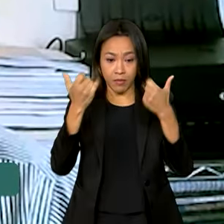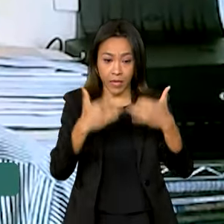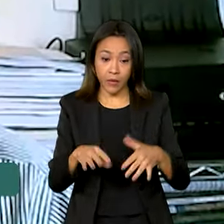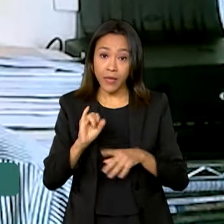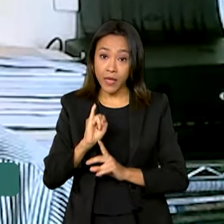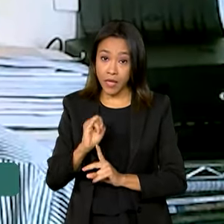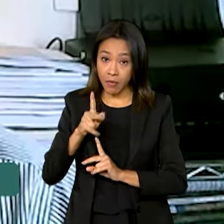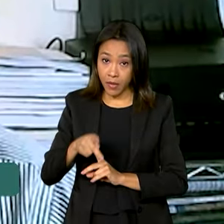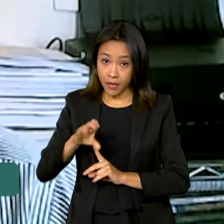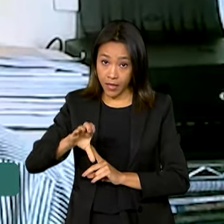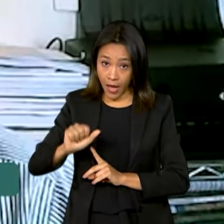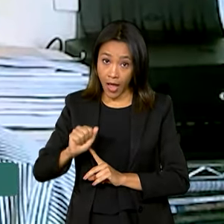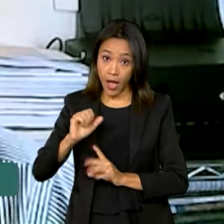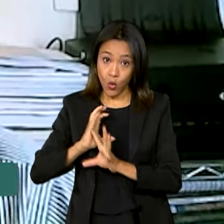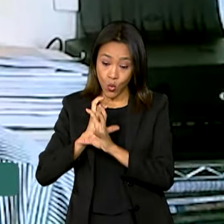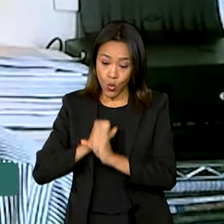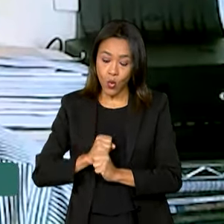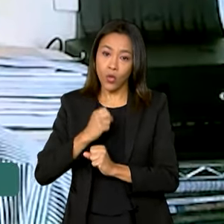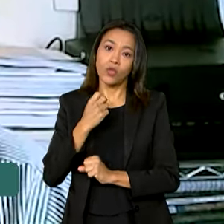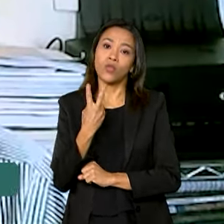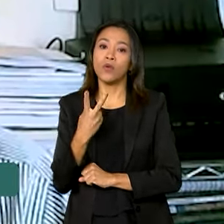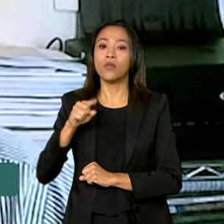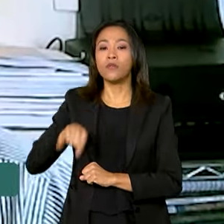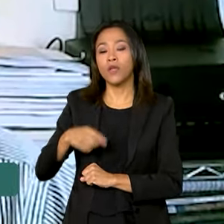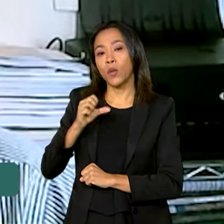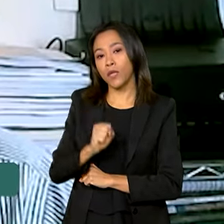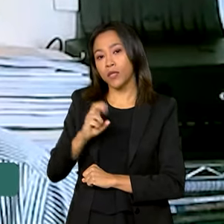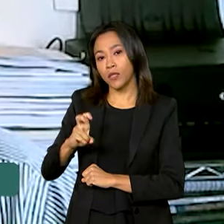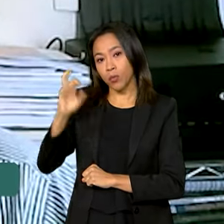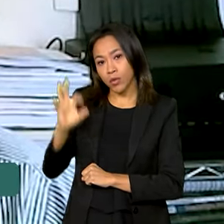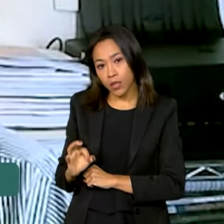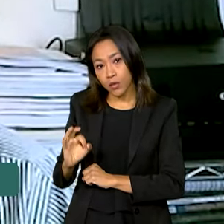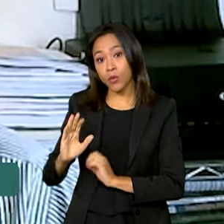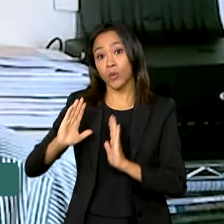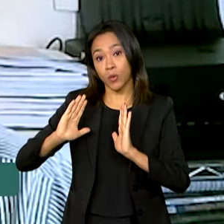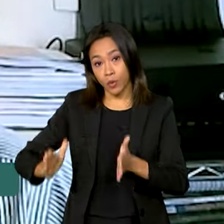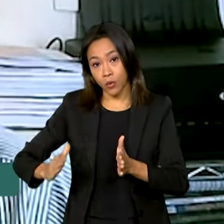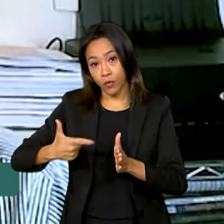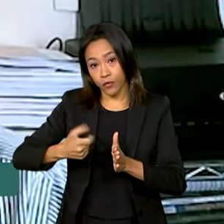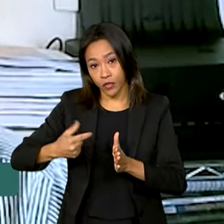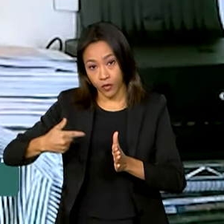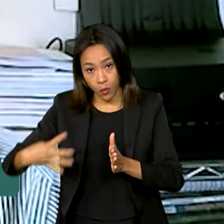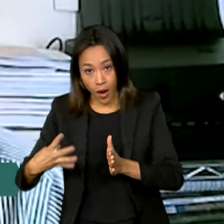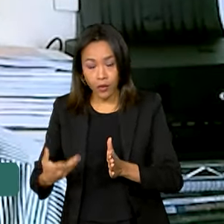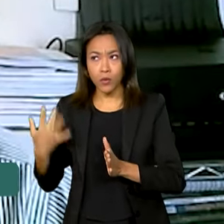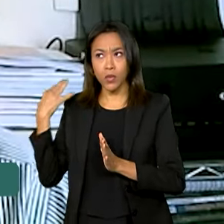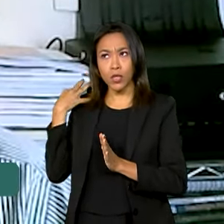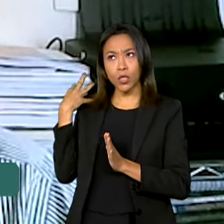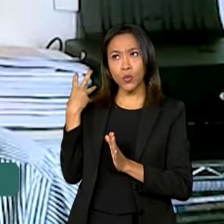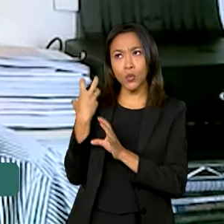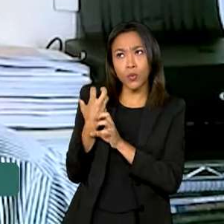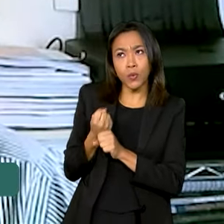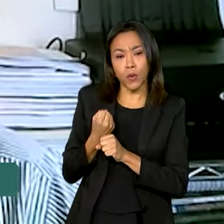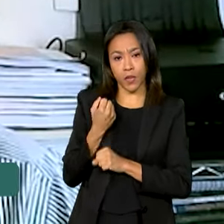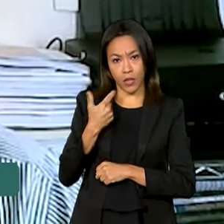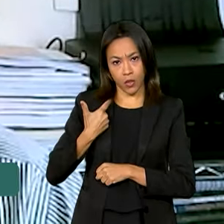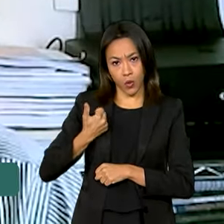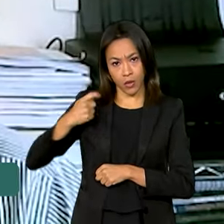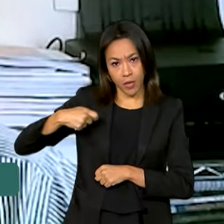alta de 2,85% em 2024 e o acumulado nos últimos 12 meses